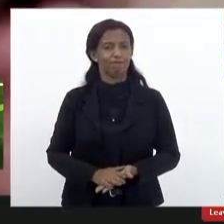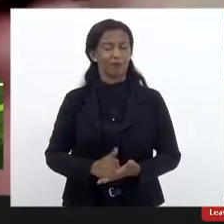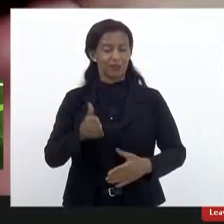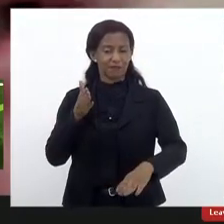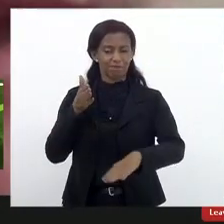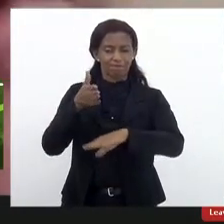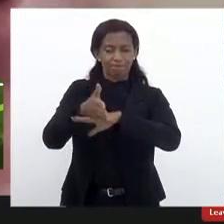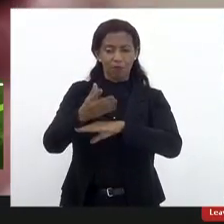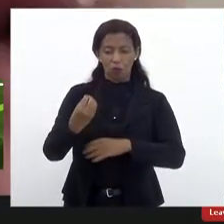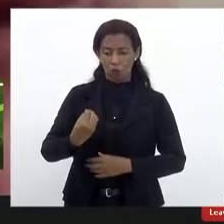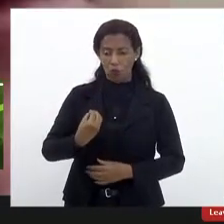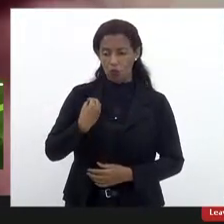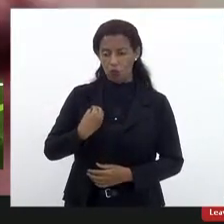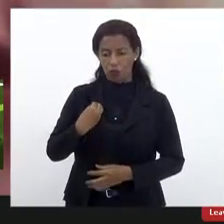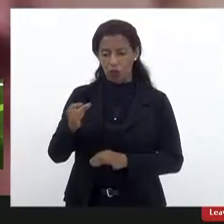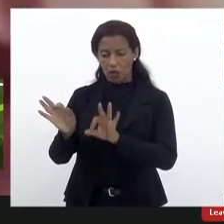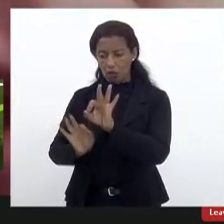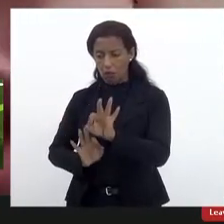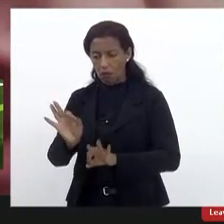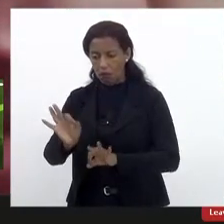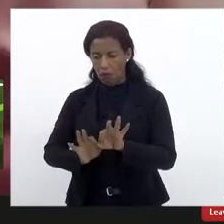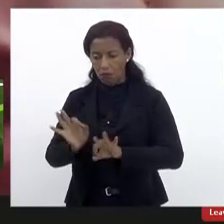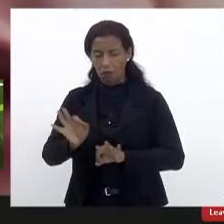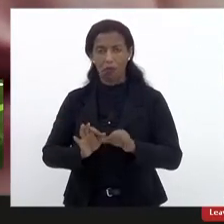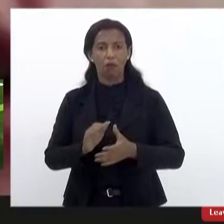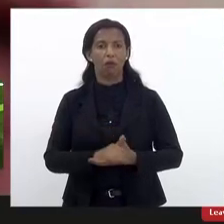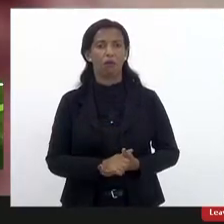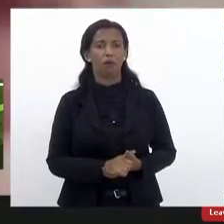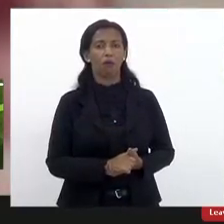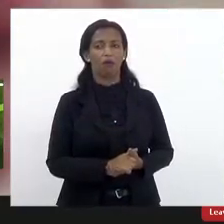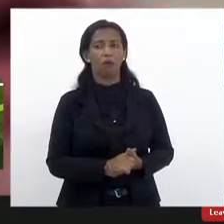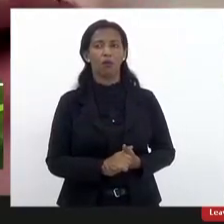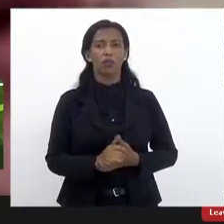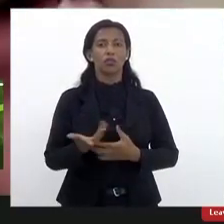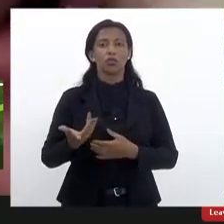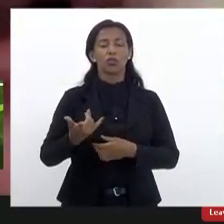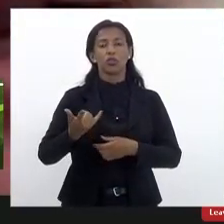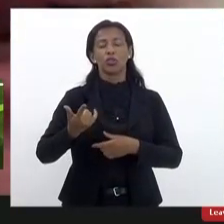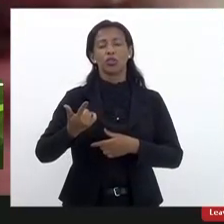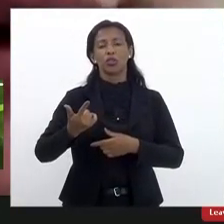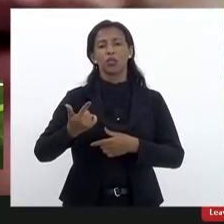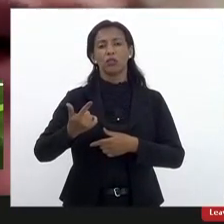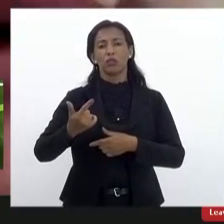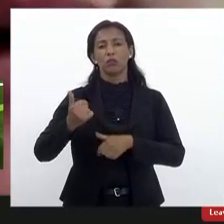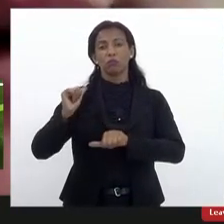vidas e projetos de construção e de